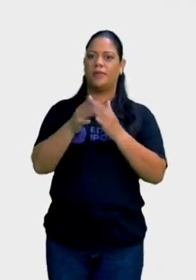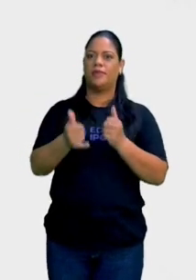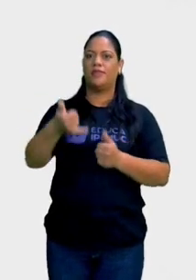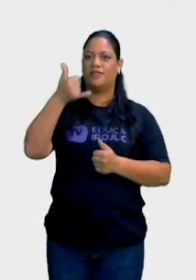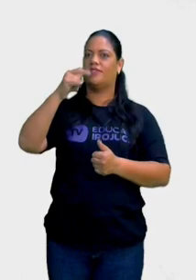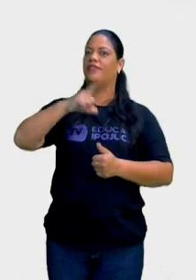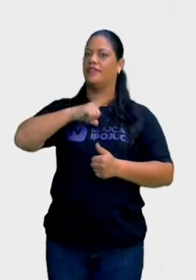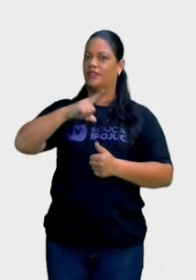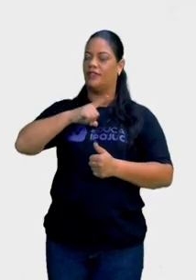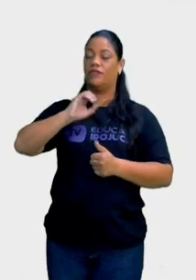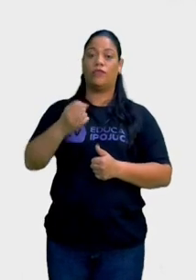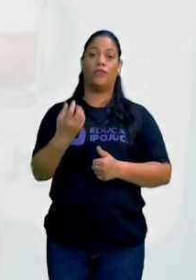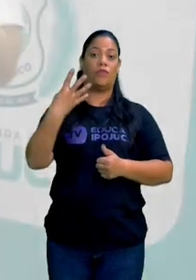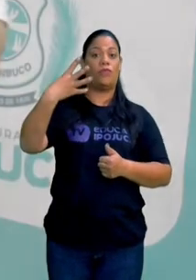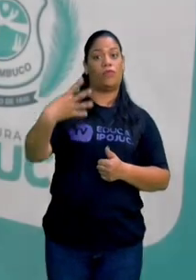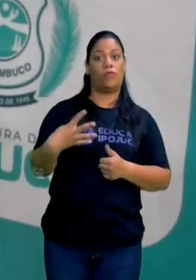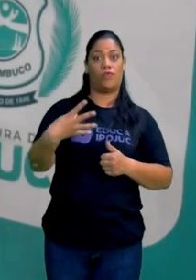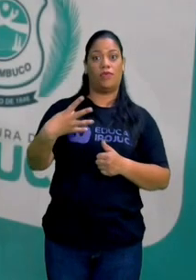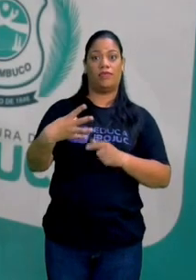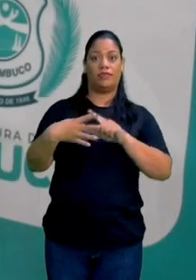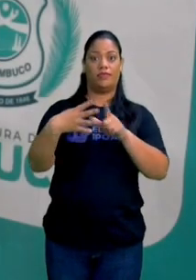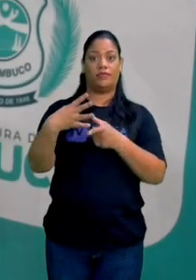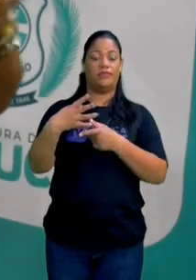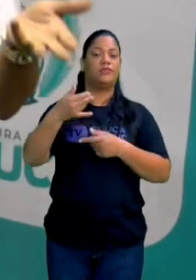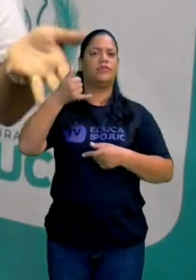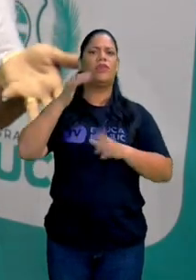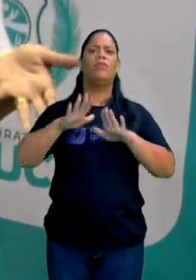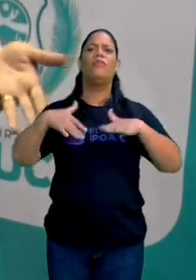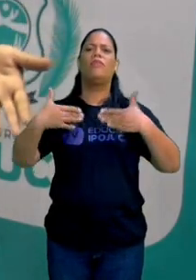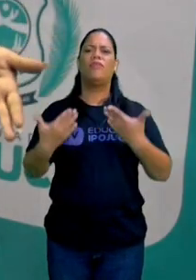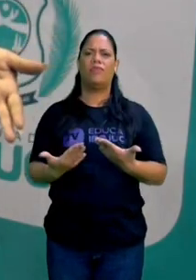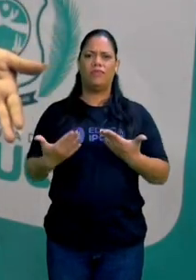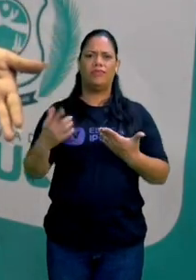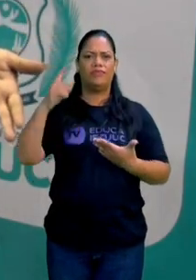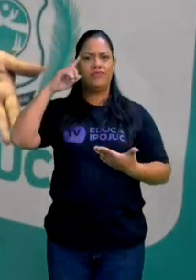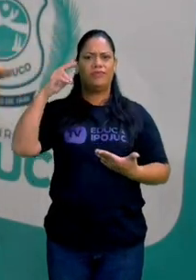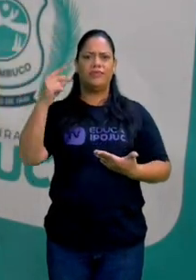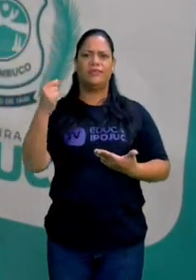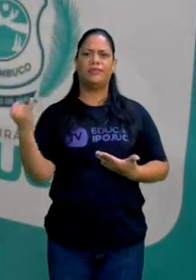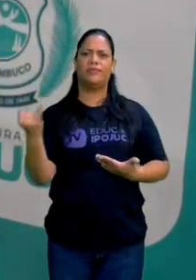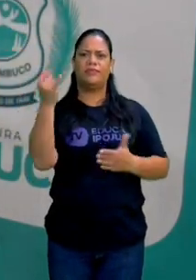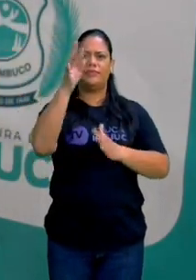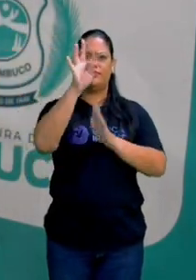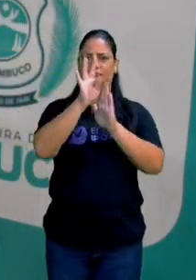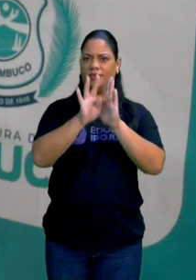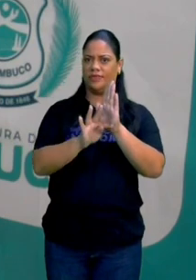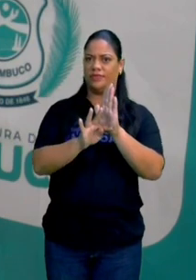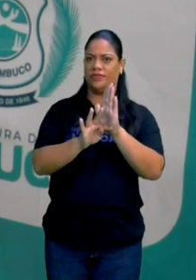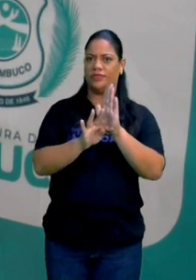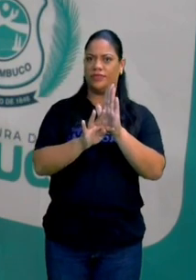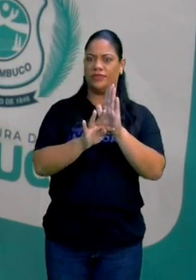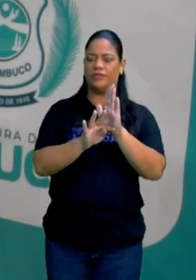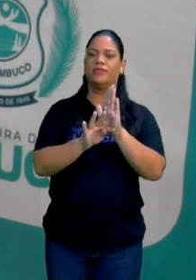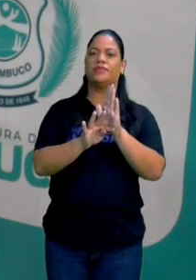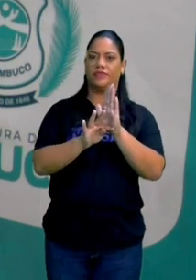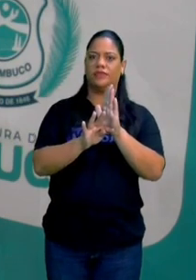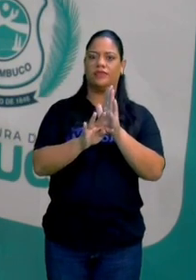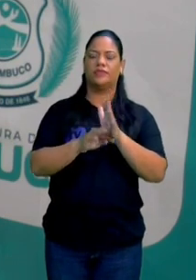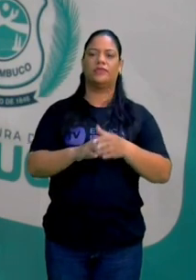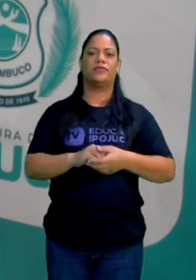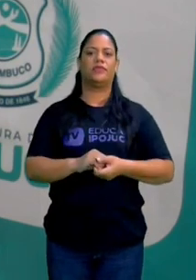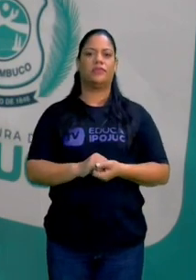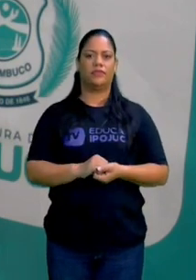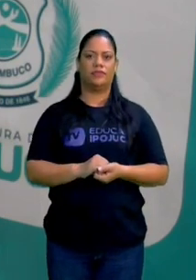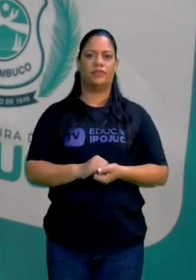4. Sônia pediu um smartphone. Olhando aqui para a professora, qual é a ideia central desse texto? Sônia pediu? Sônia pediu um